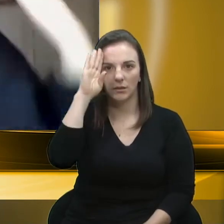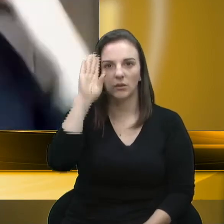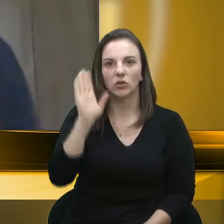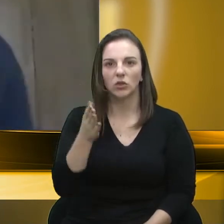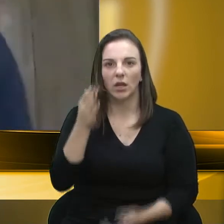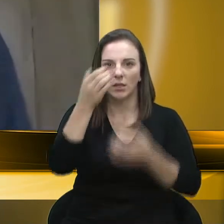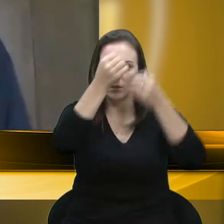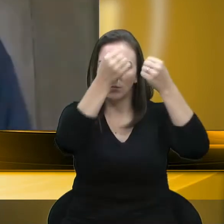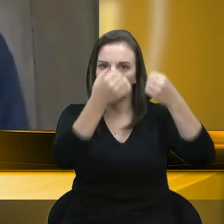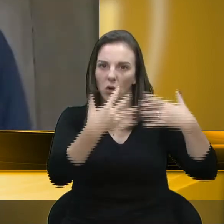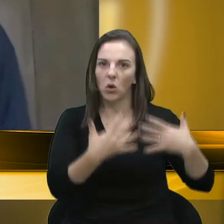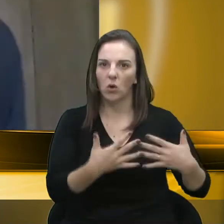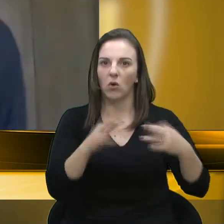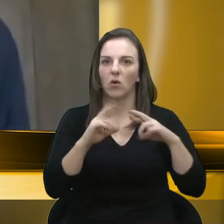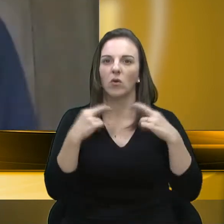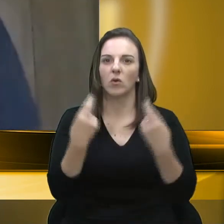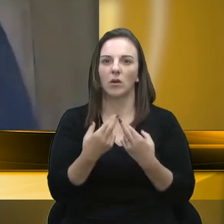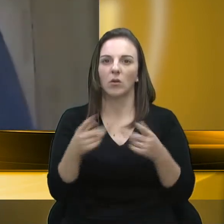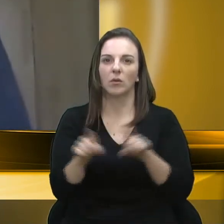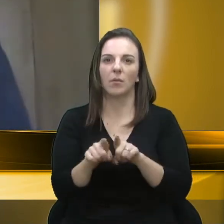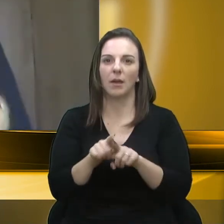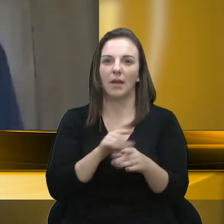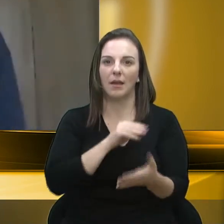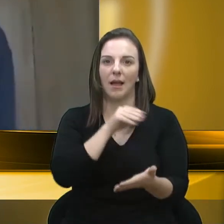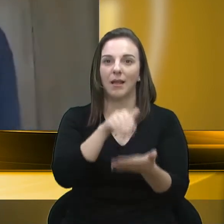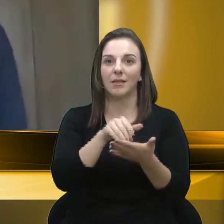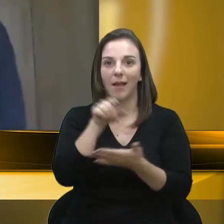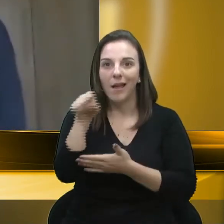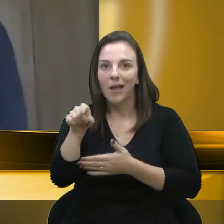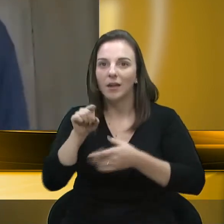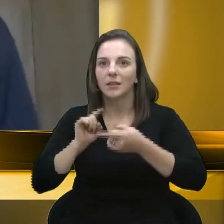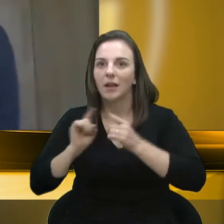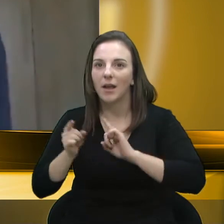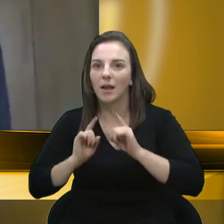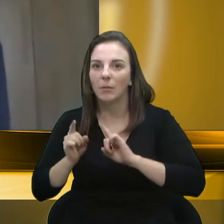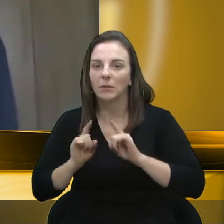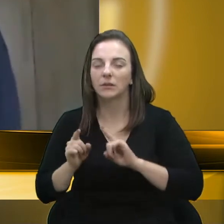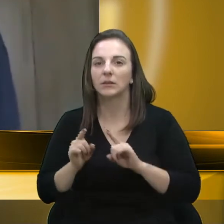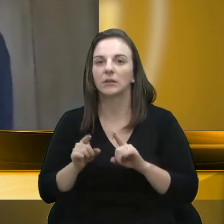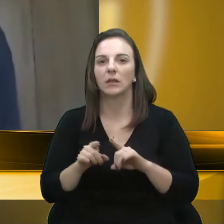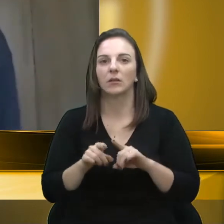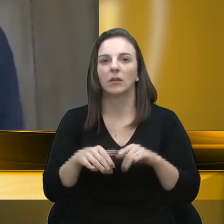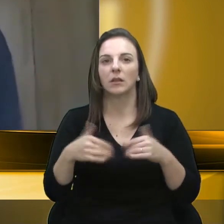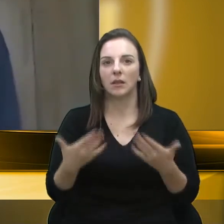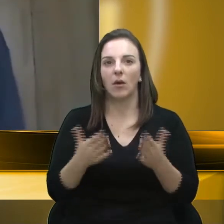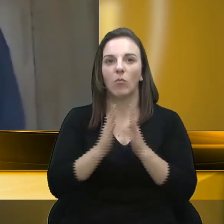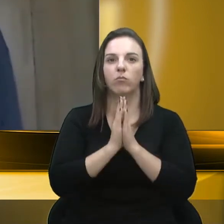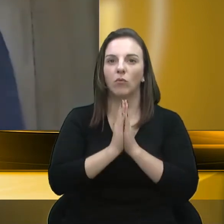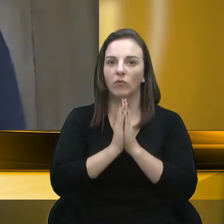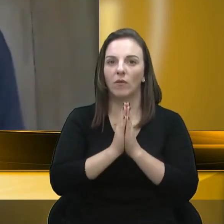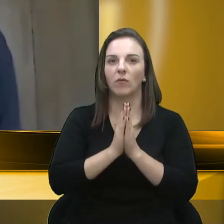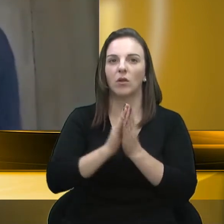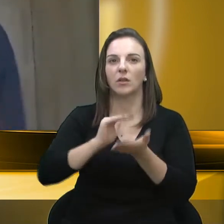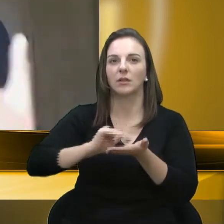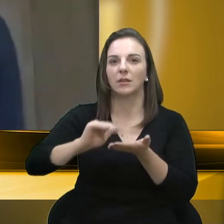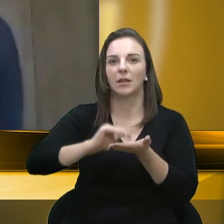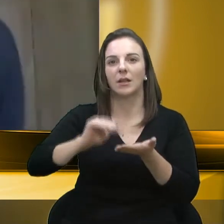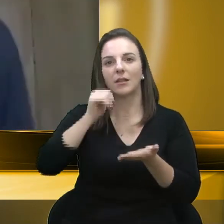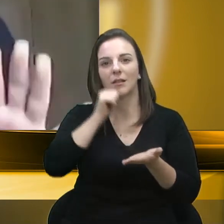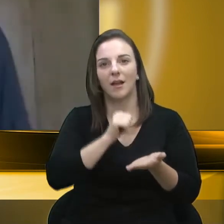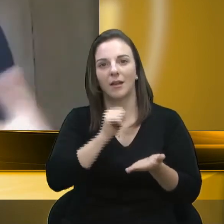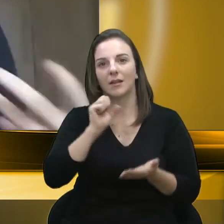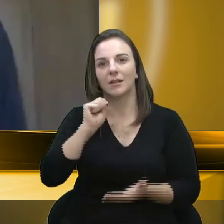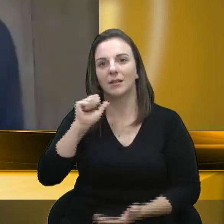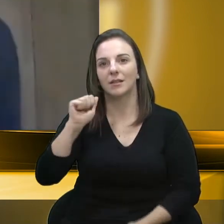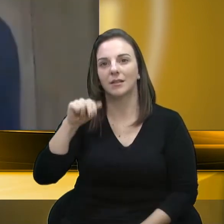na sessão que isso chega até ele. Então eu quero pedir encarecidamente à secretária Sandra Negrini que não fale que nós estamos